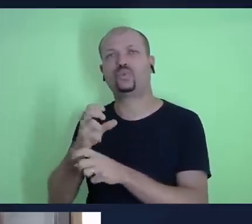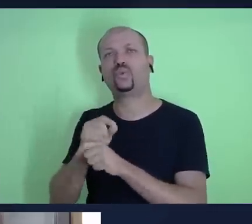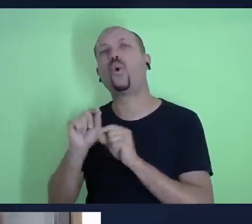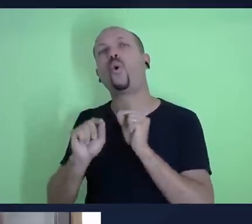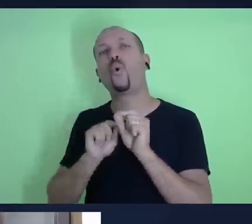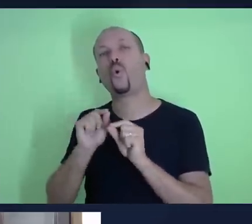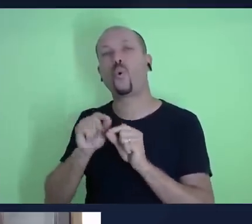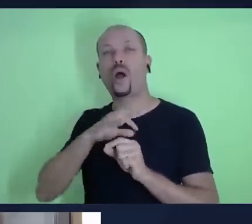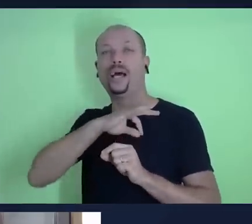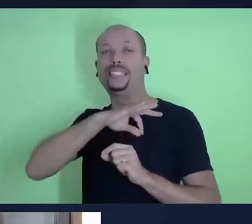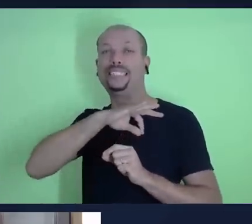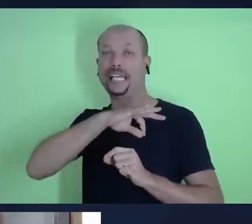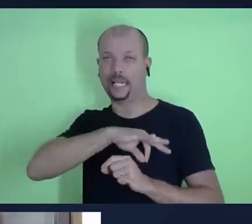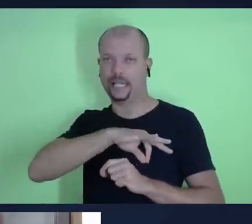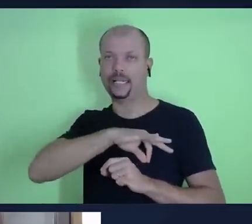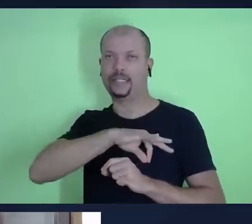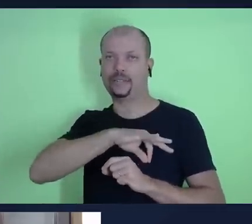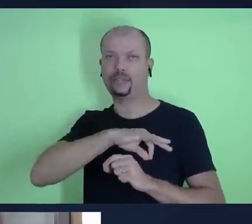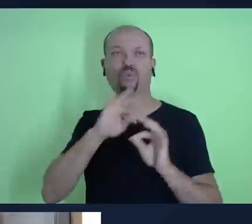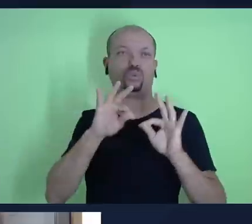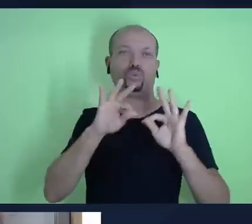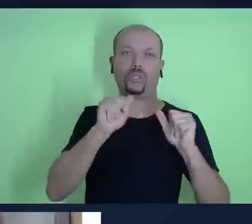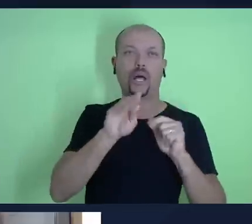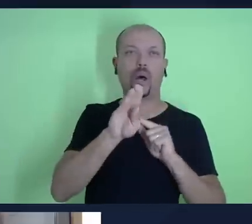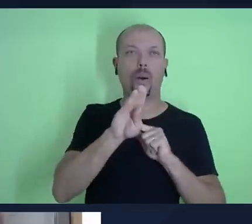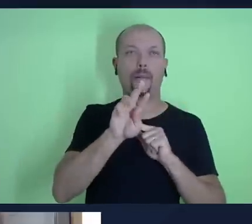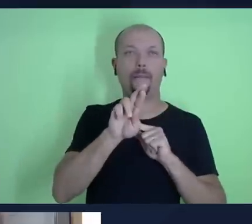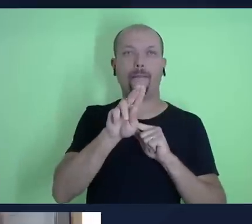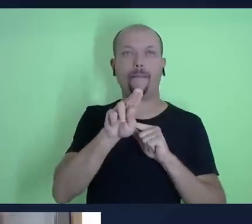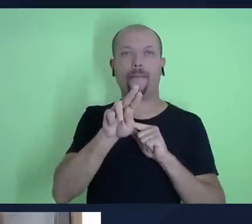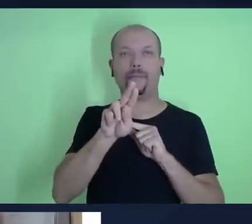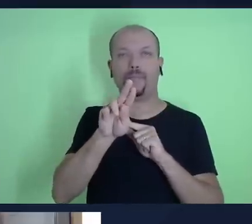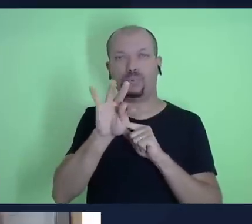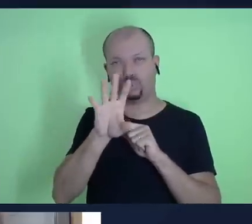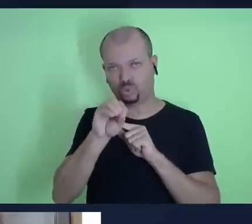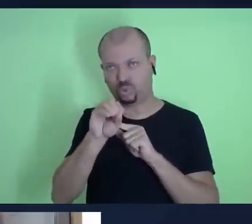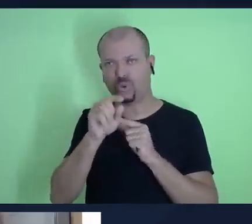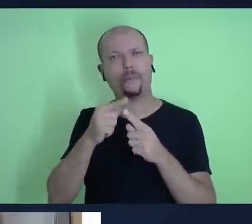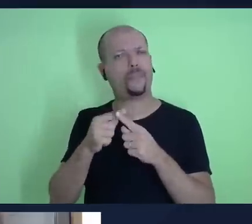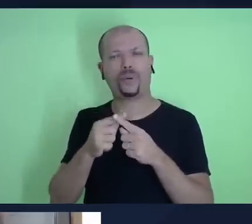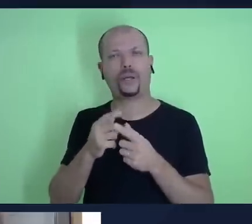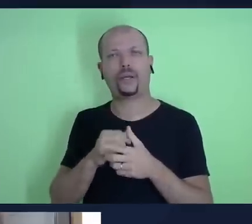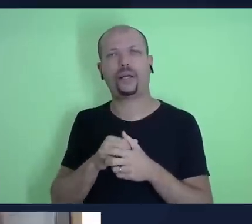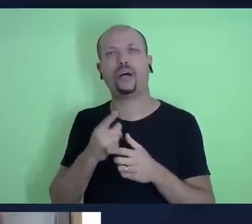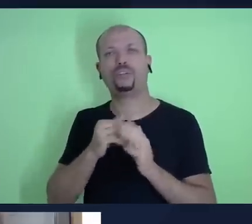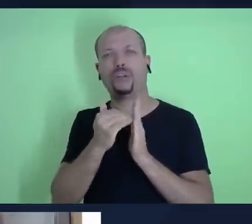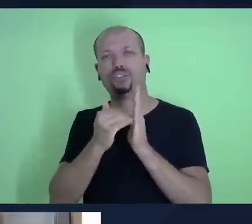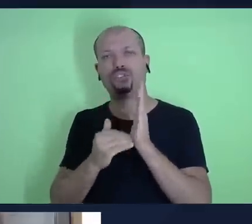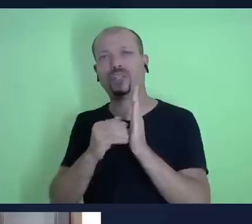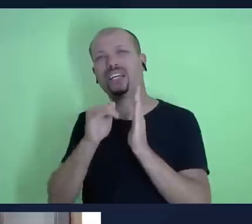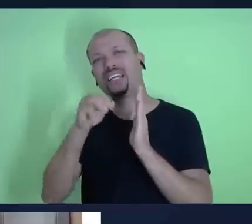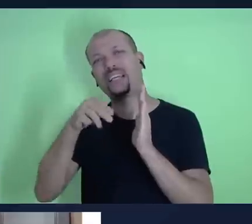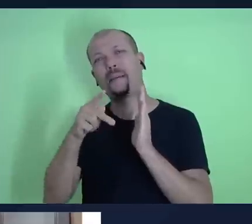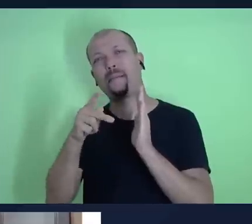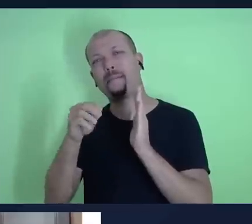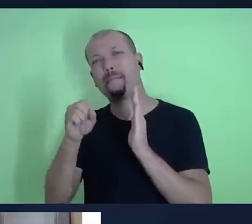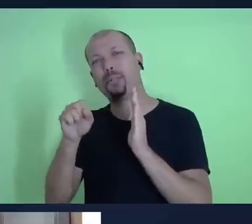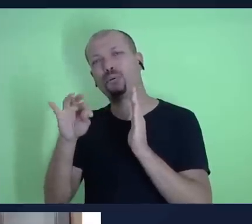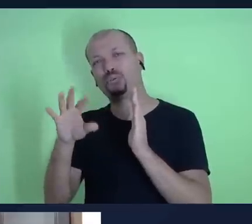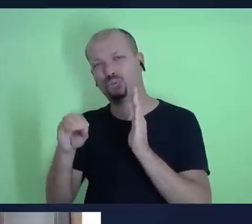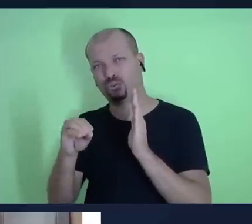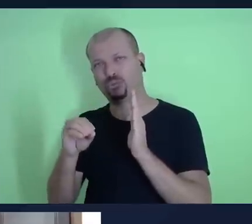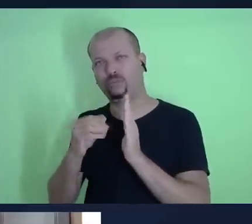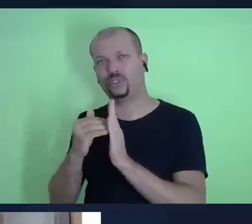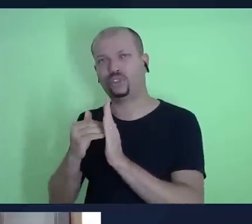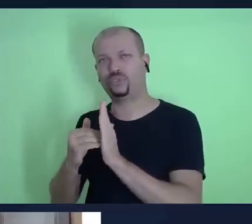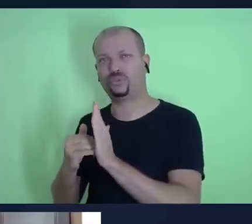salário bruto ok por que bruto a gente desconta ali os impostos certo os impostos